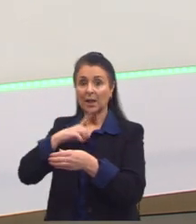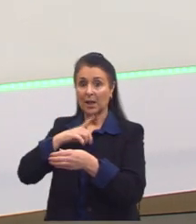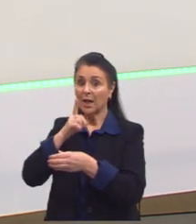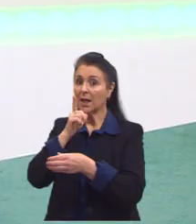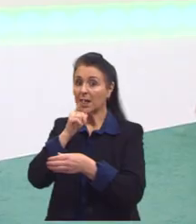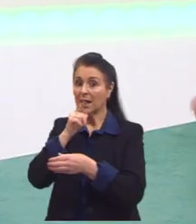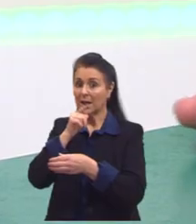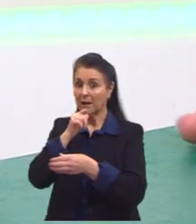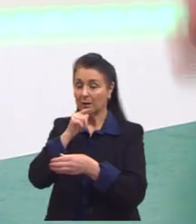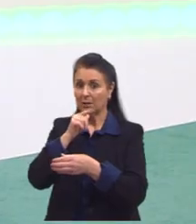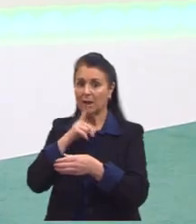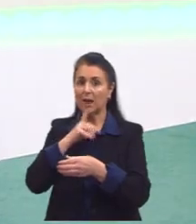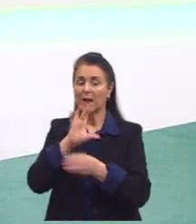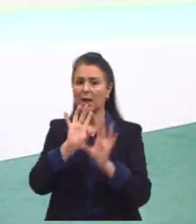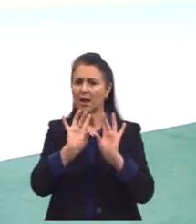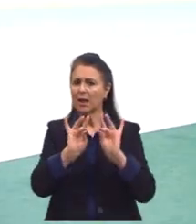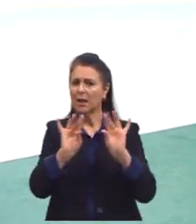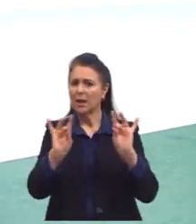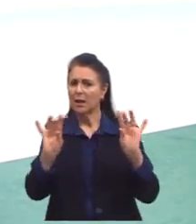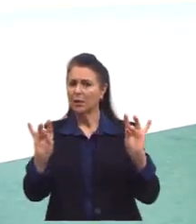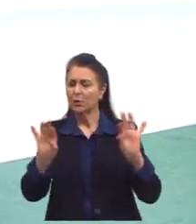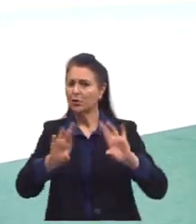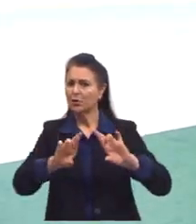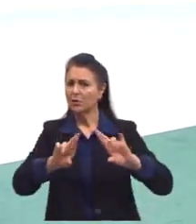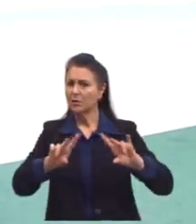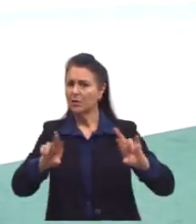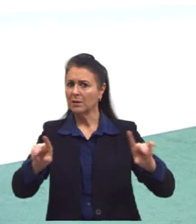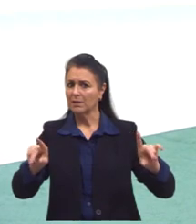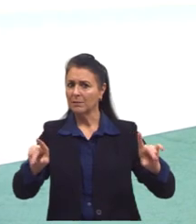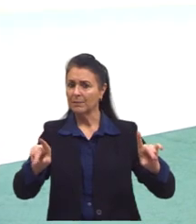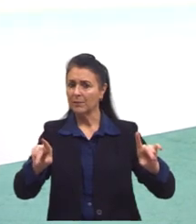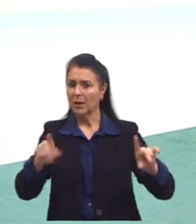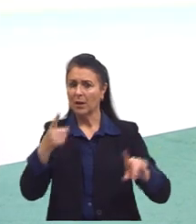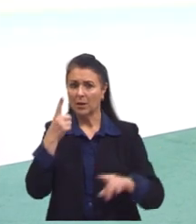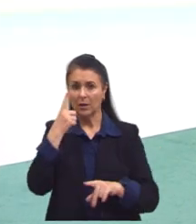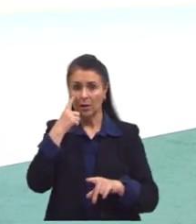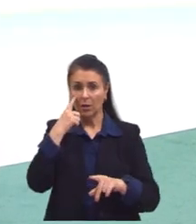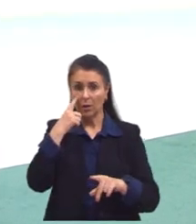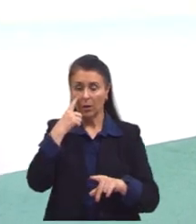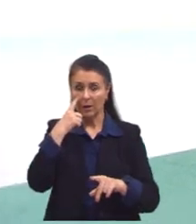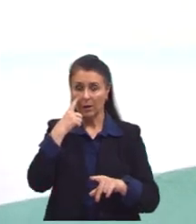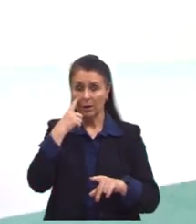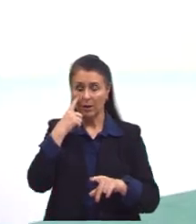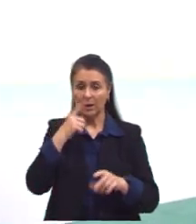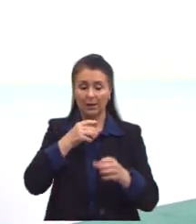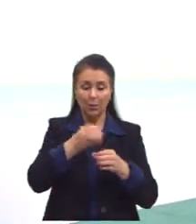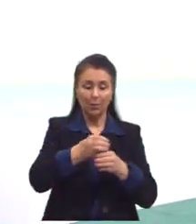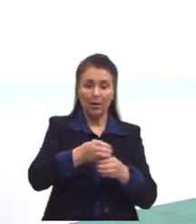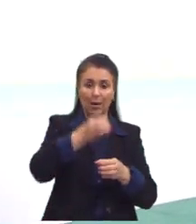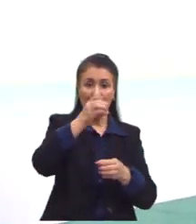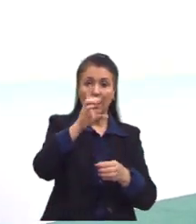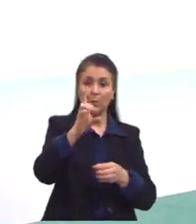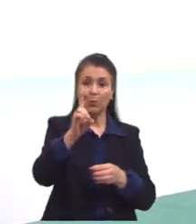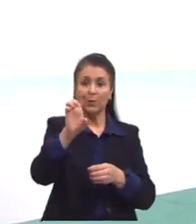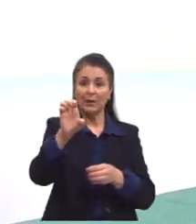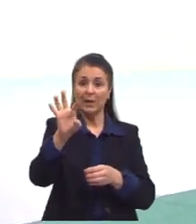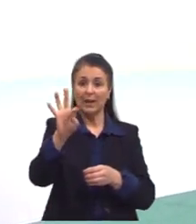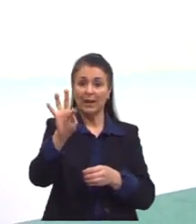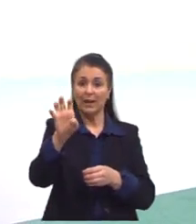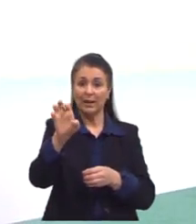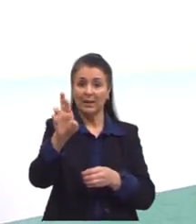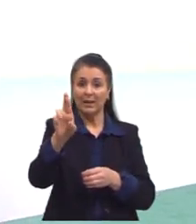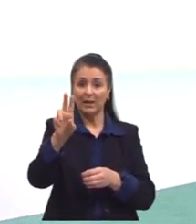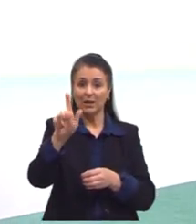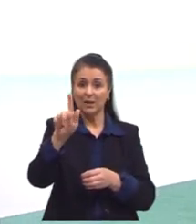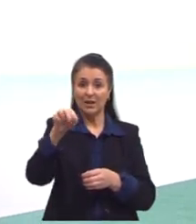São todos líquidos, mas são líquidos diferentes. Aqui a gente tem uma garrafinha com detergente de